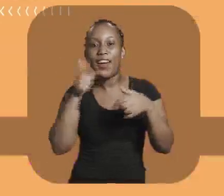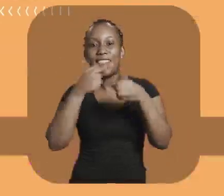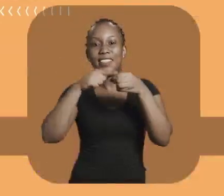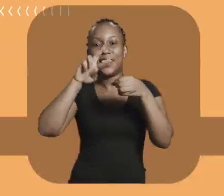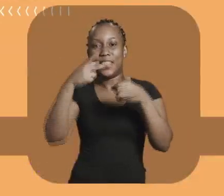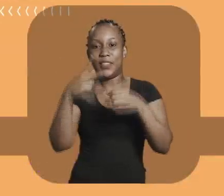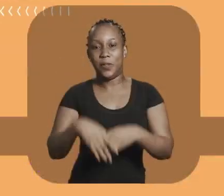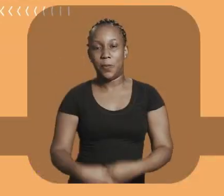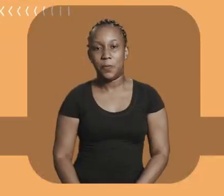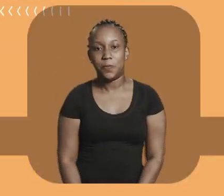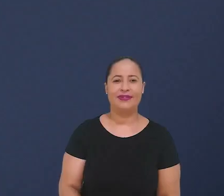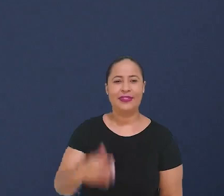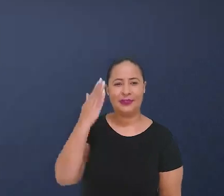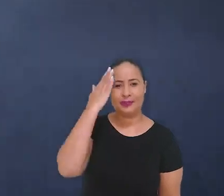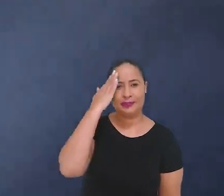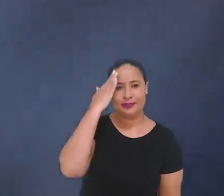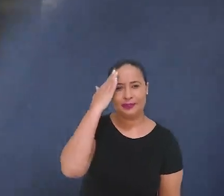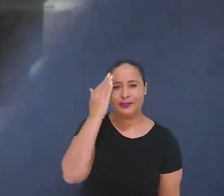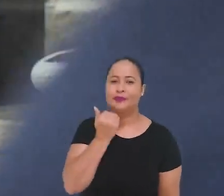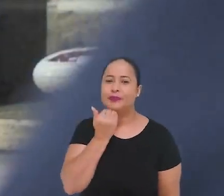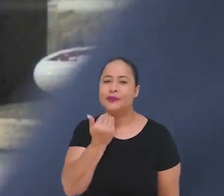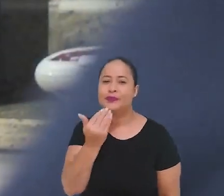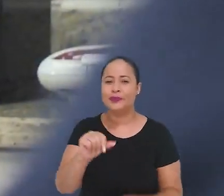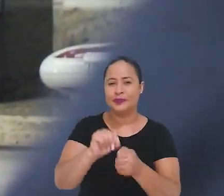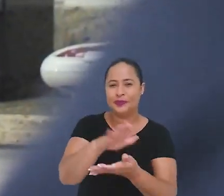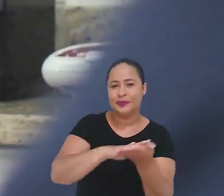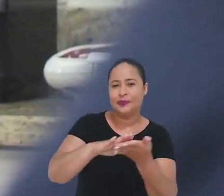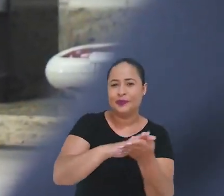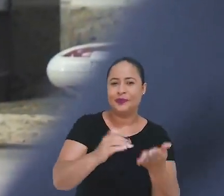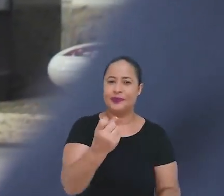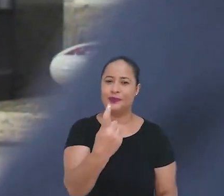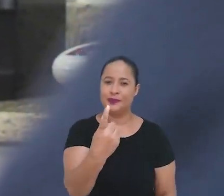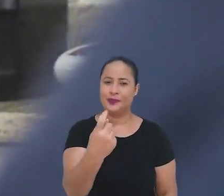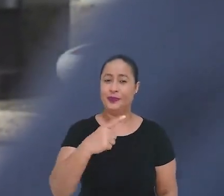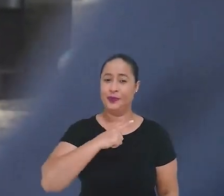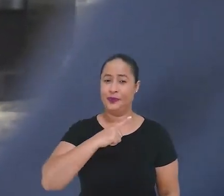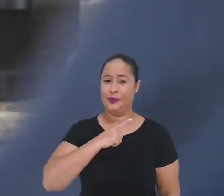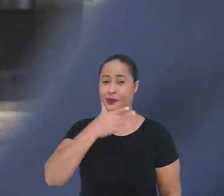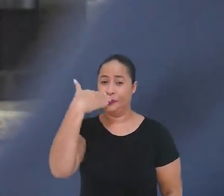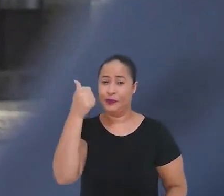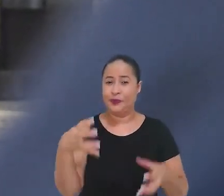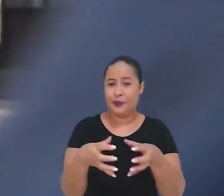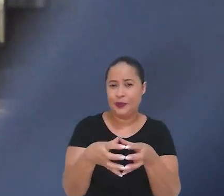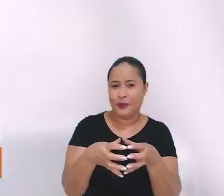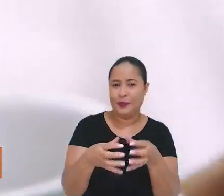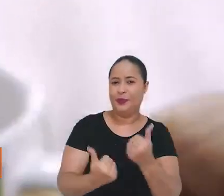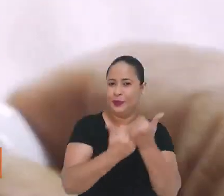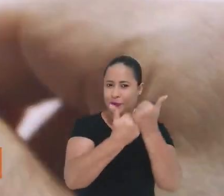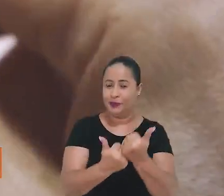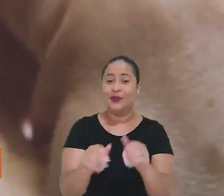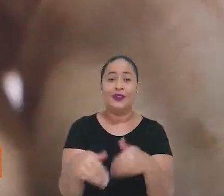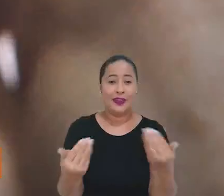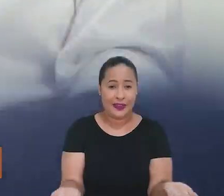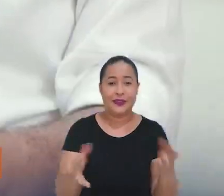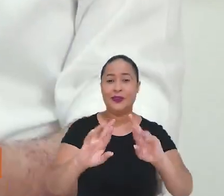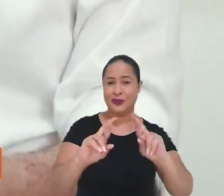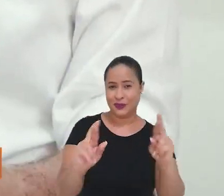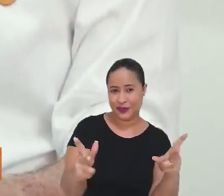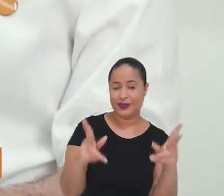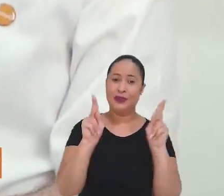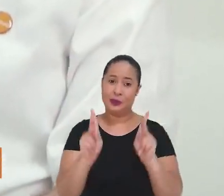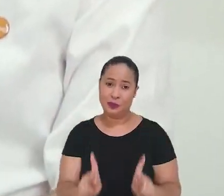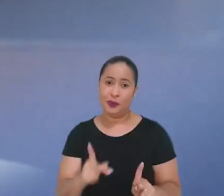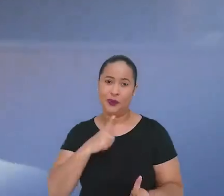que ninguém faz nada sozinho e eu conto com os melhores apoios. Essa é a diferença de quem anda bem